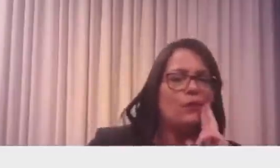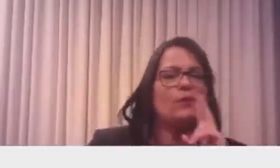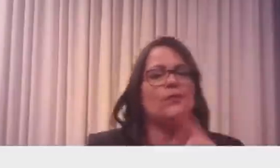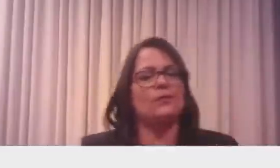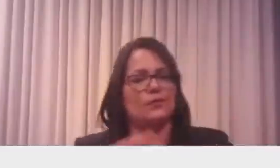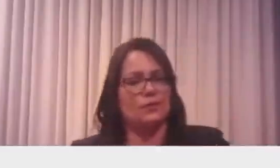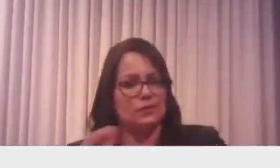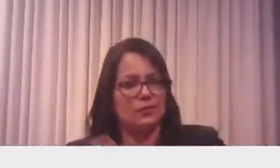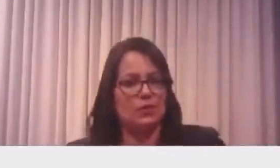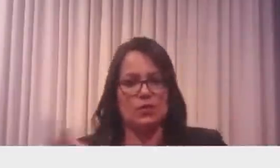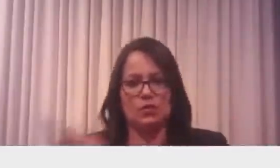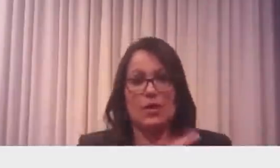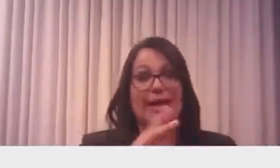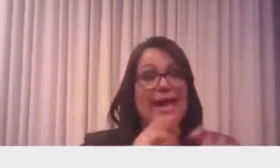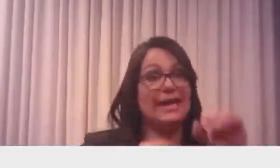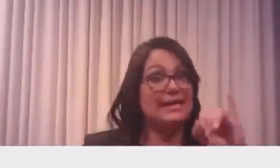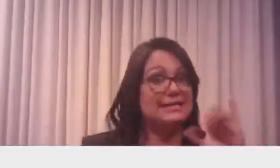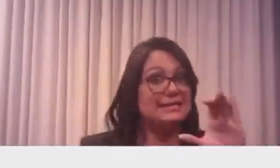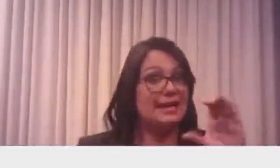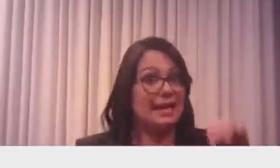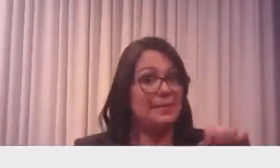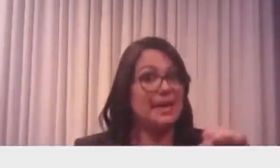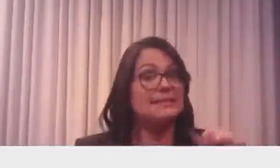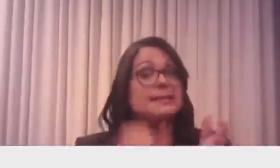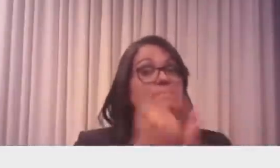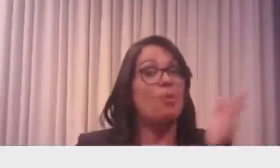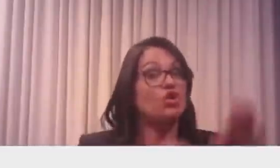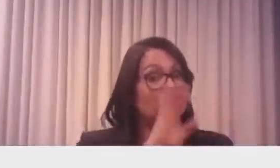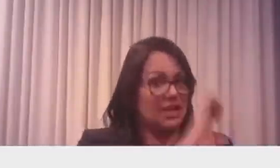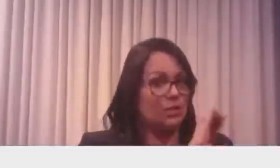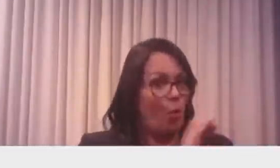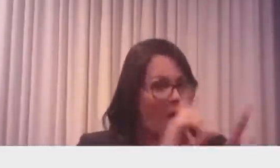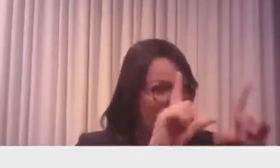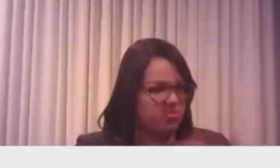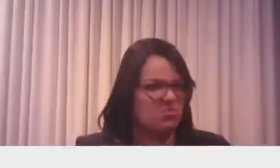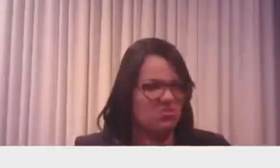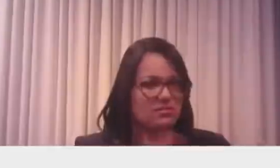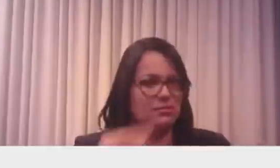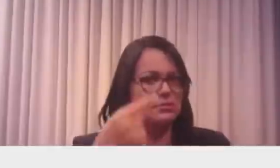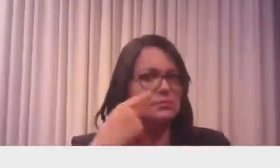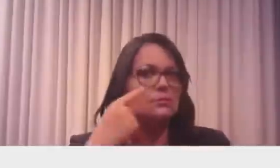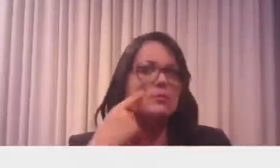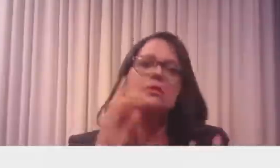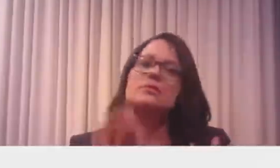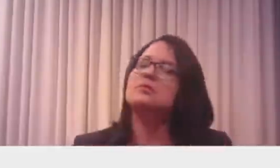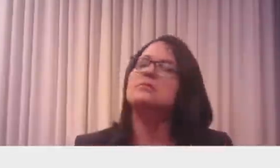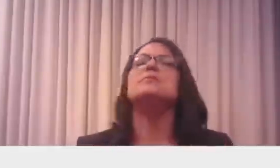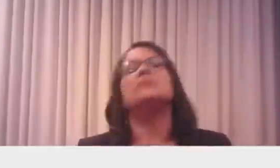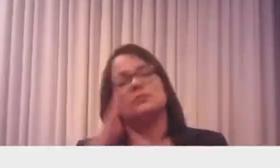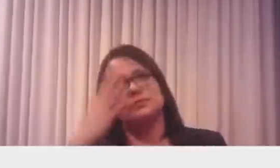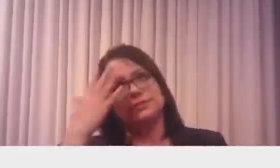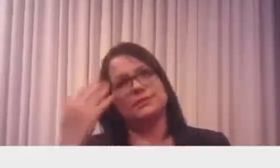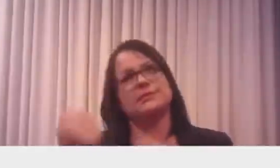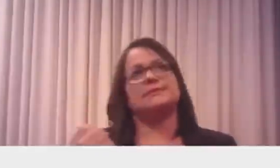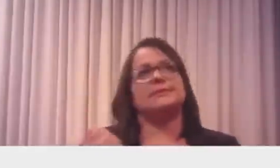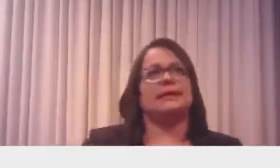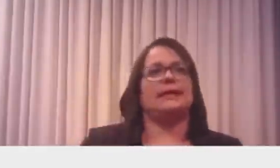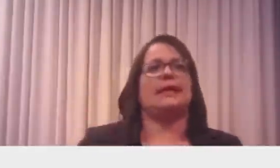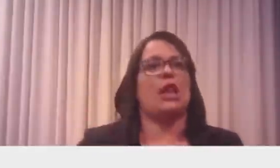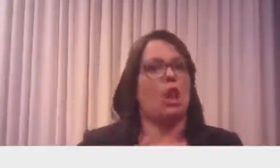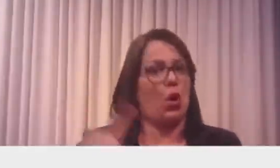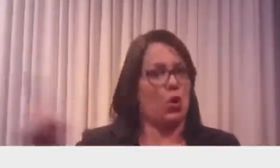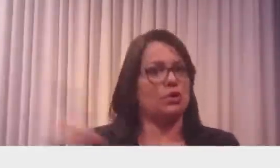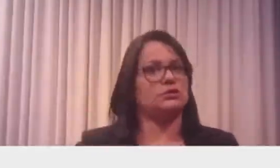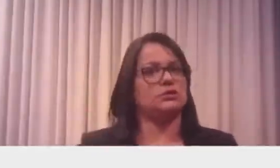imposto estadual, que é ser média de gás. Então, o que vai custar? Eu sei que está longe, bem longe lá de onde se